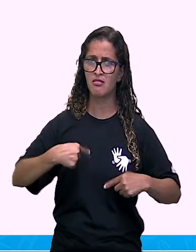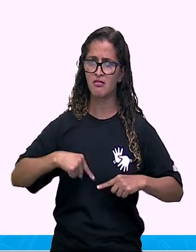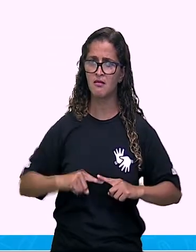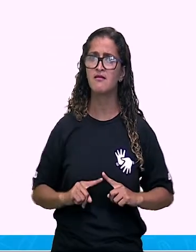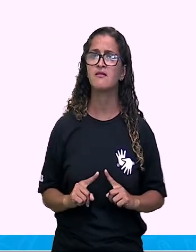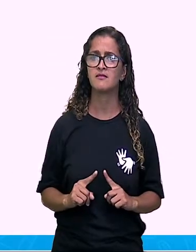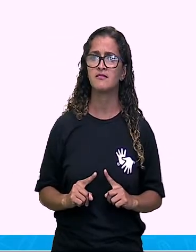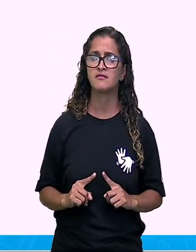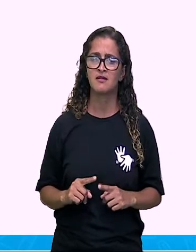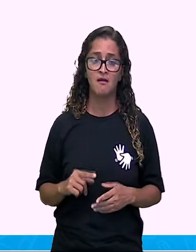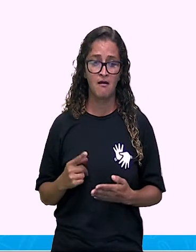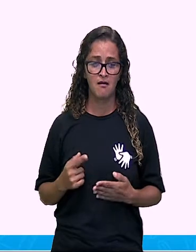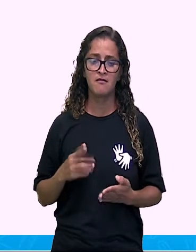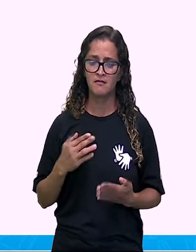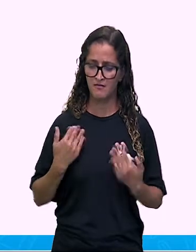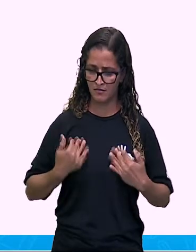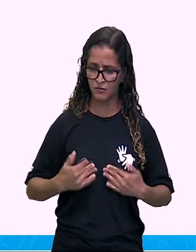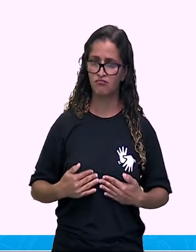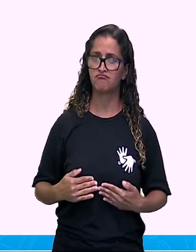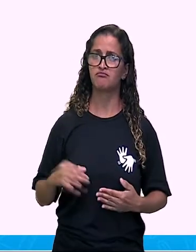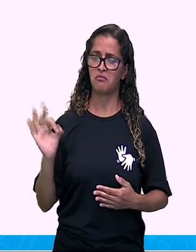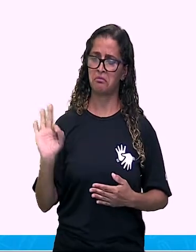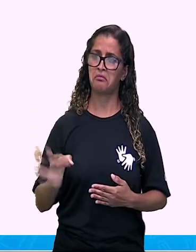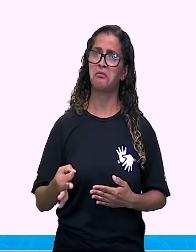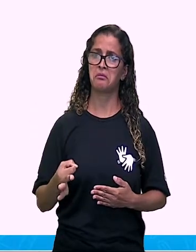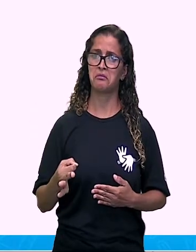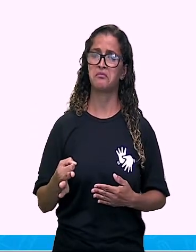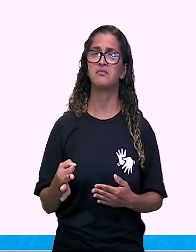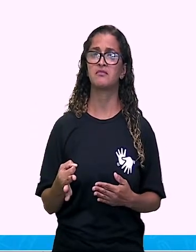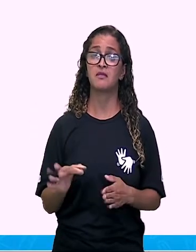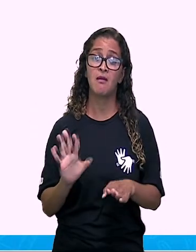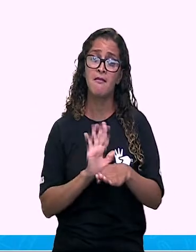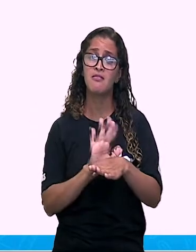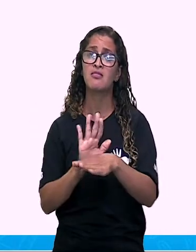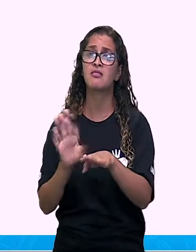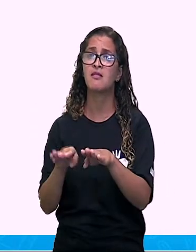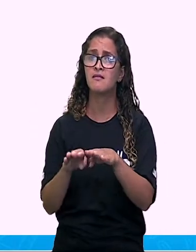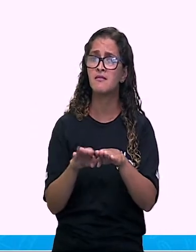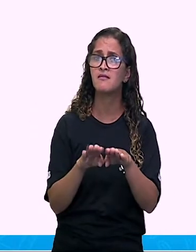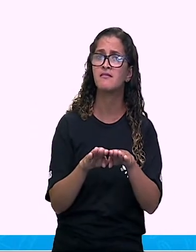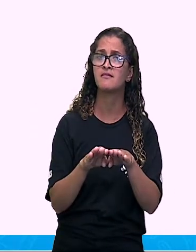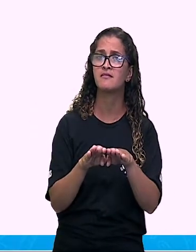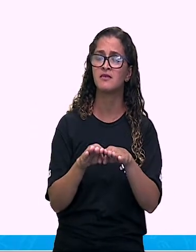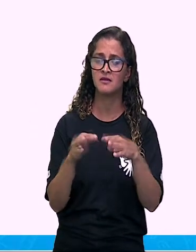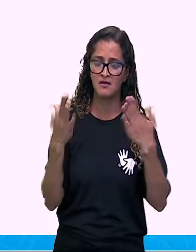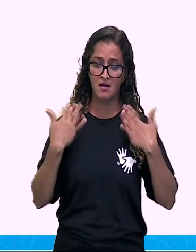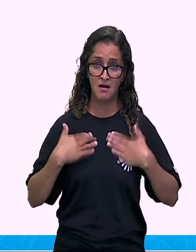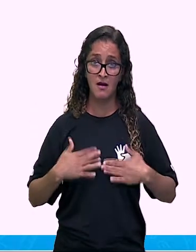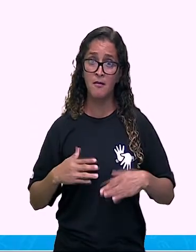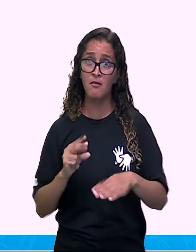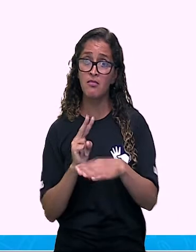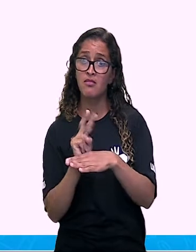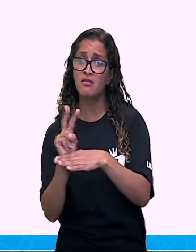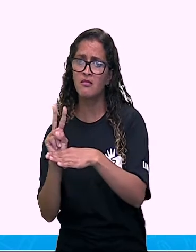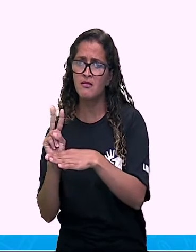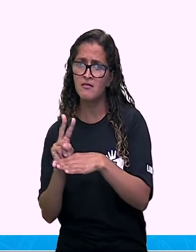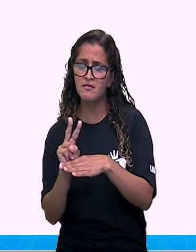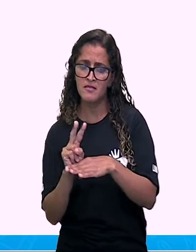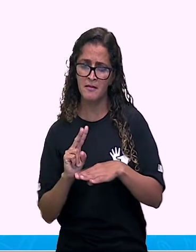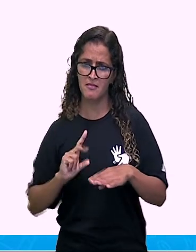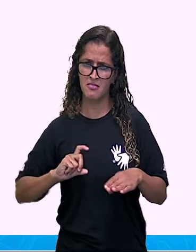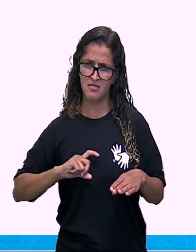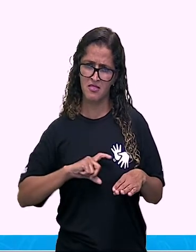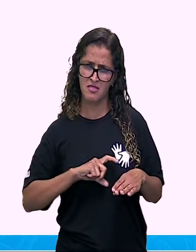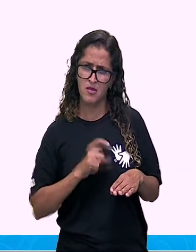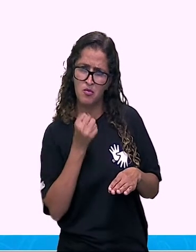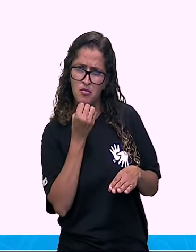funcionar corretamente. E ela também ajuda o nosso corpo a se proteger daquelas bactérias